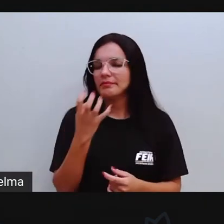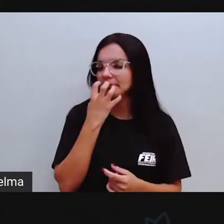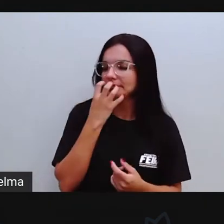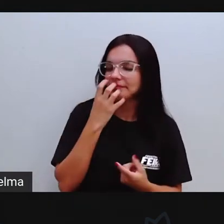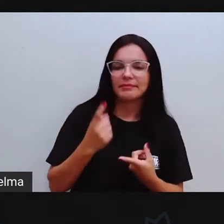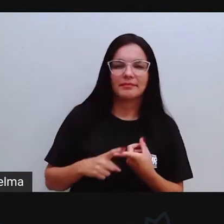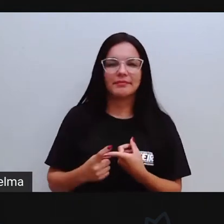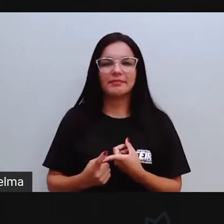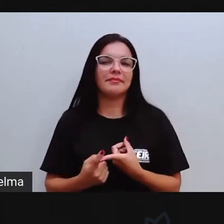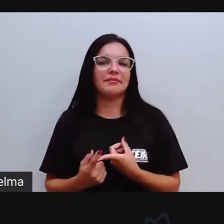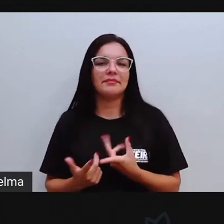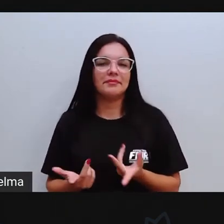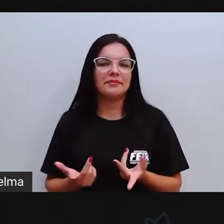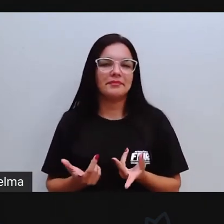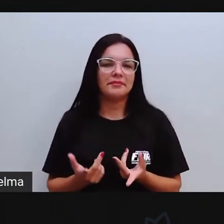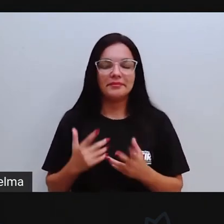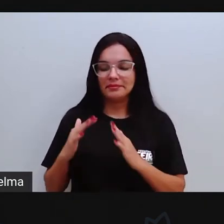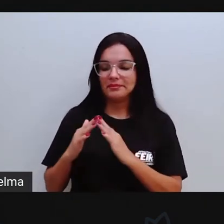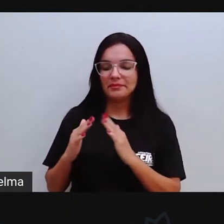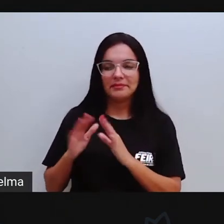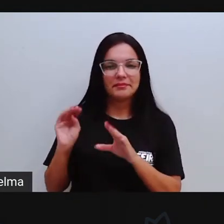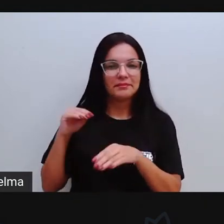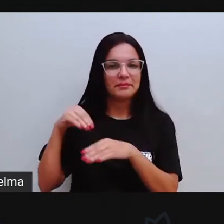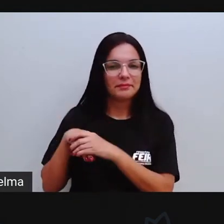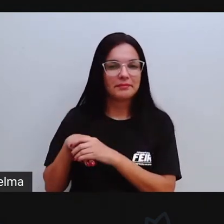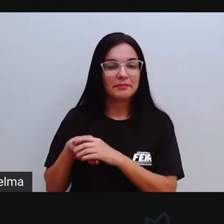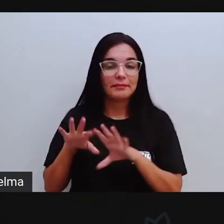em casa.